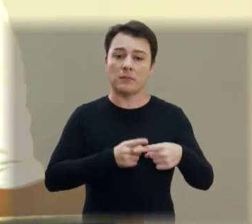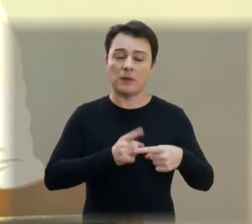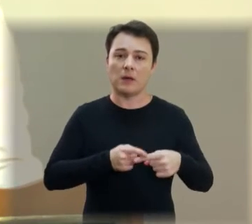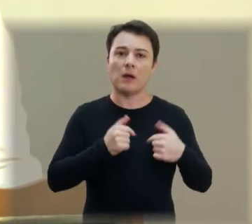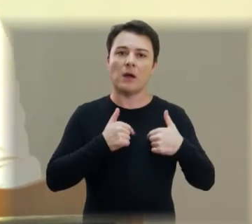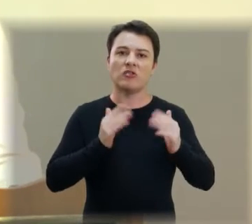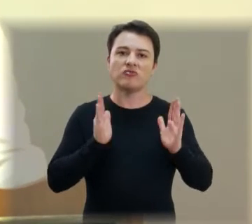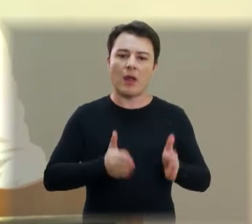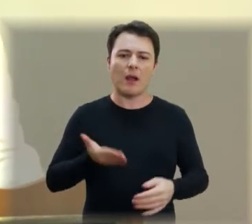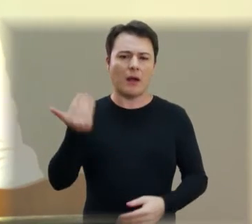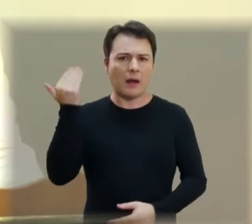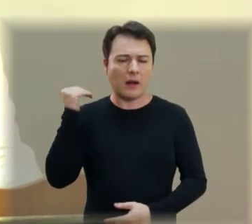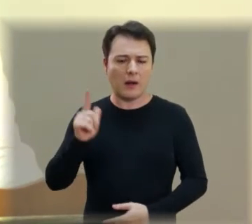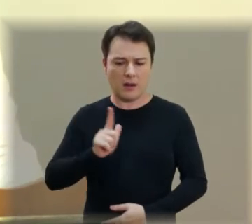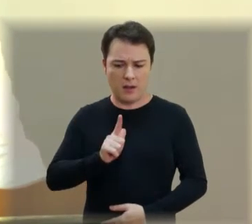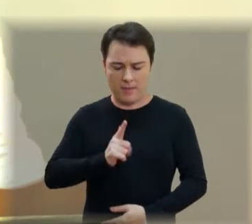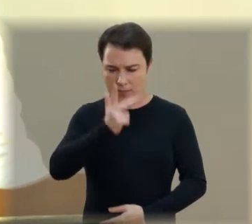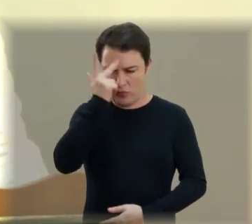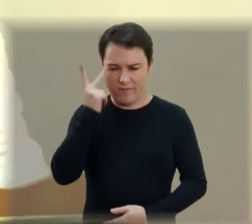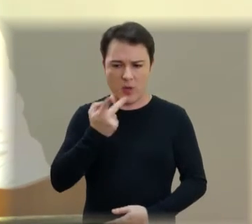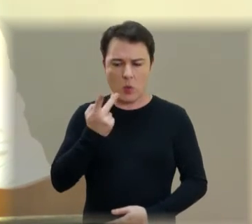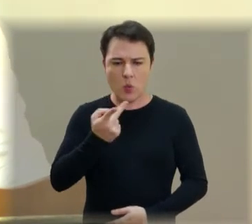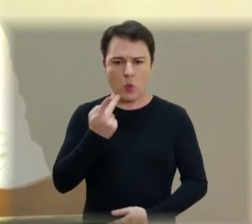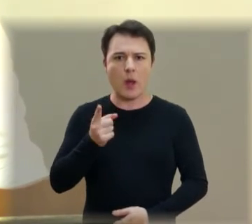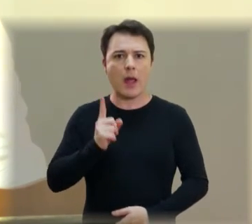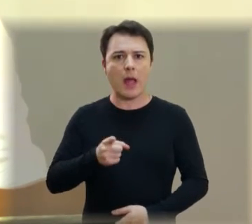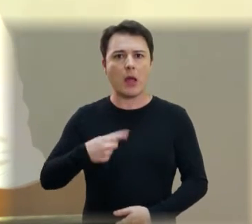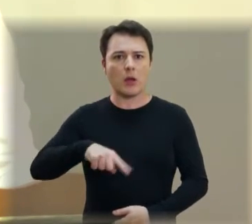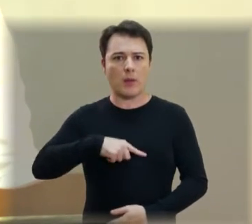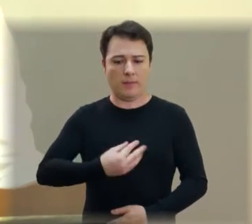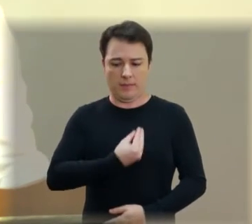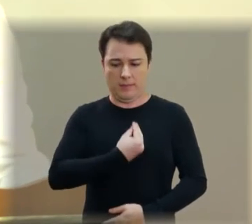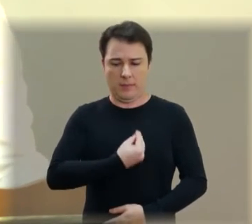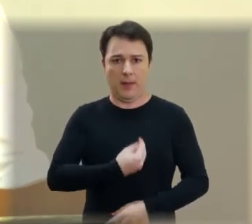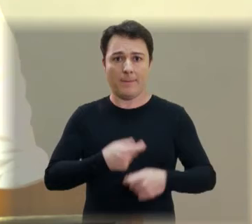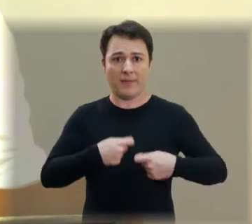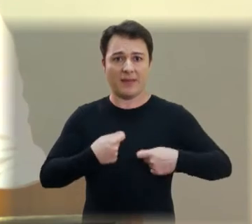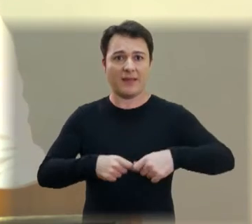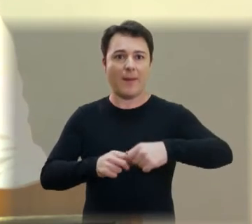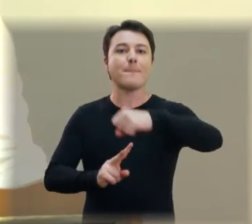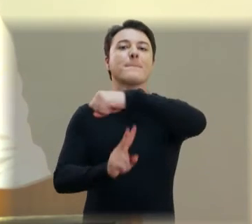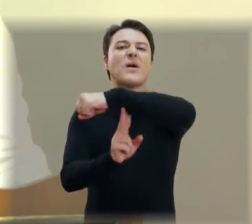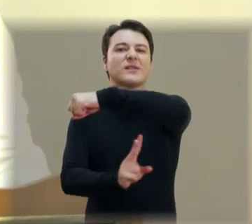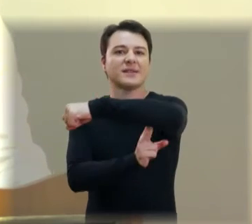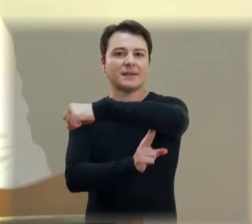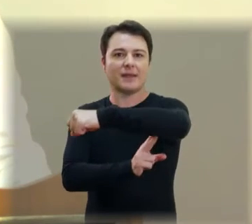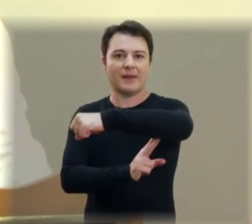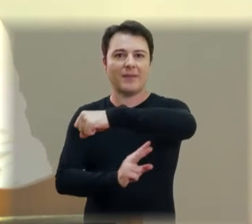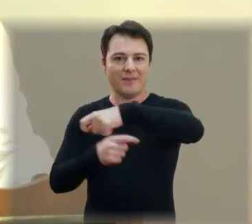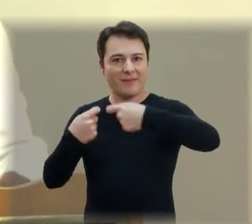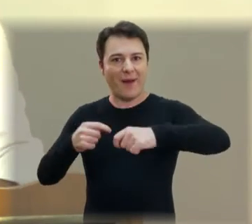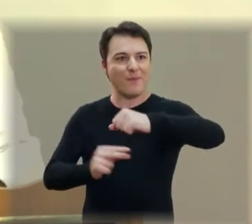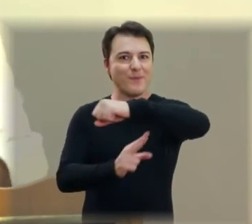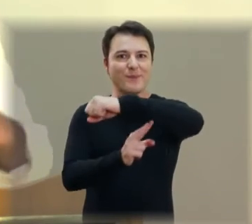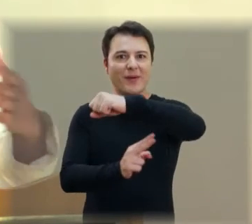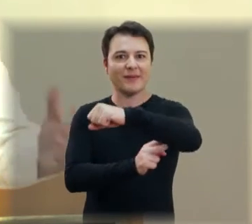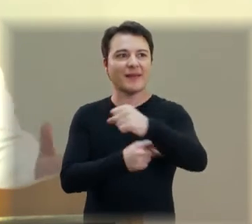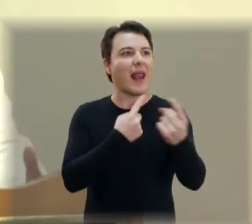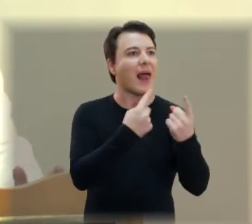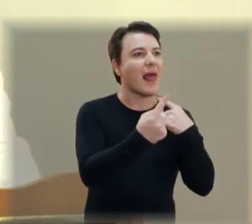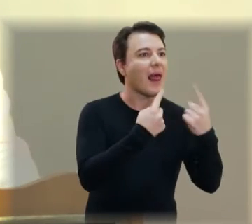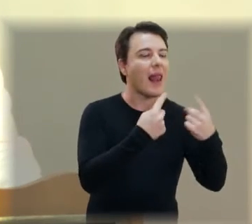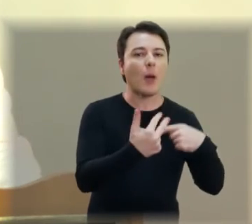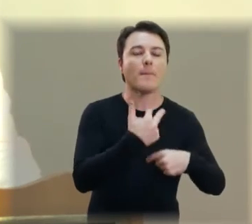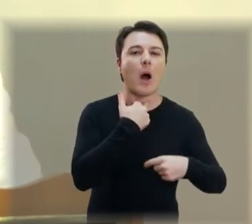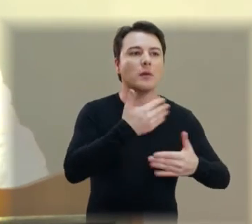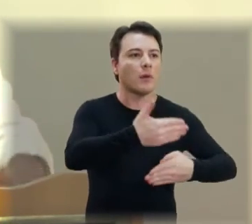muito querido, tenente, disse que na nossa vida nós temos que construir pontes e não muros, que nós devemos dialogar